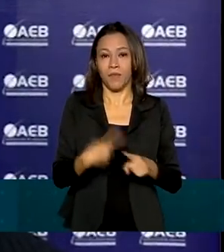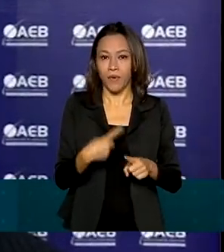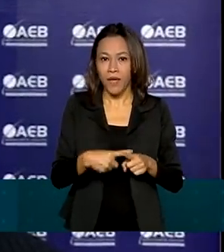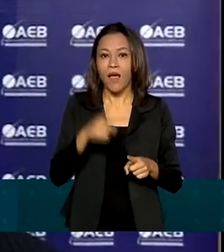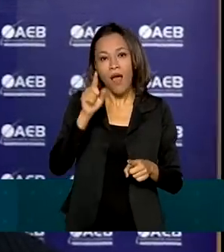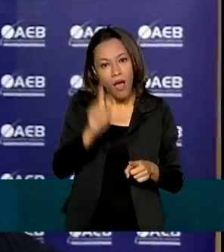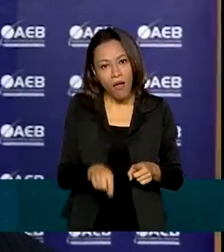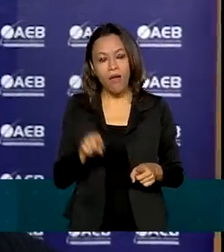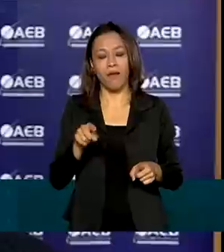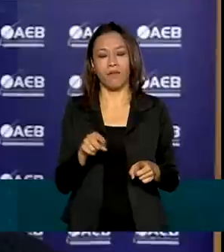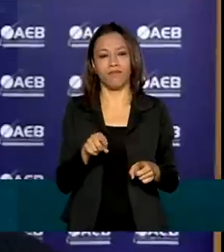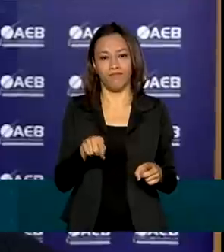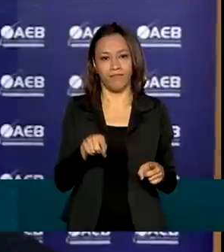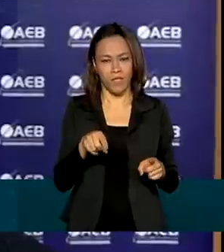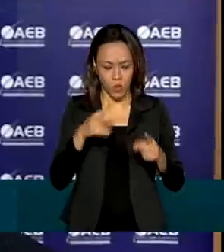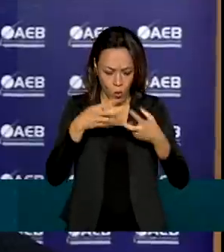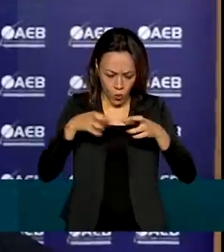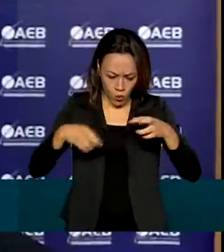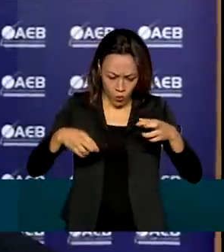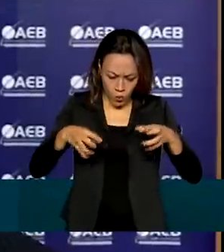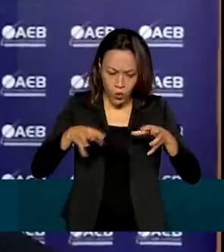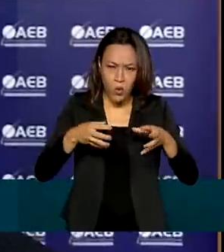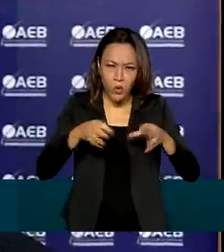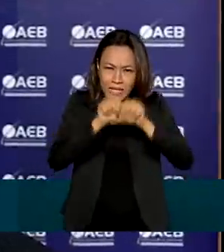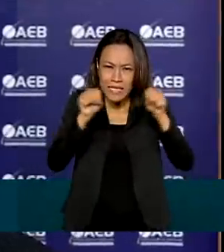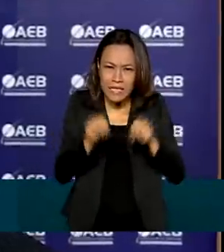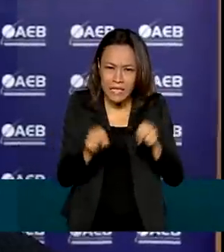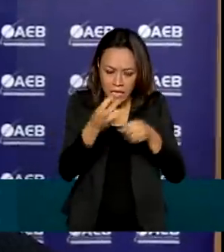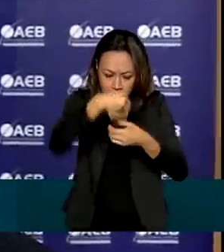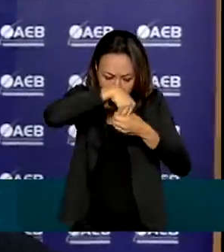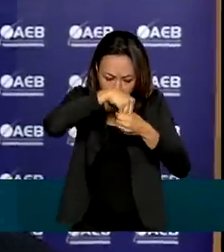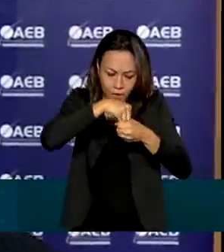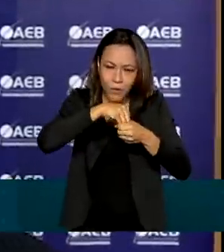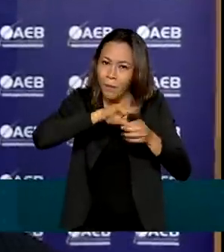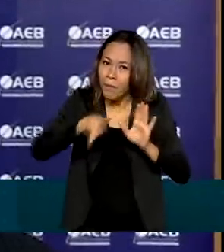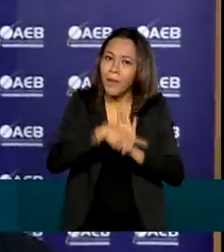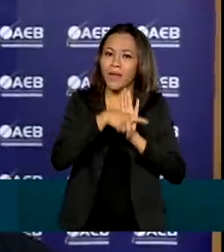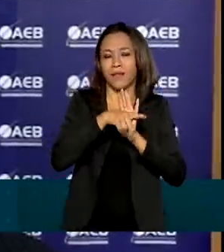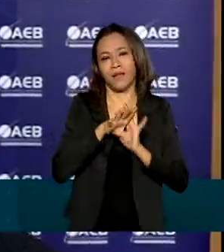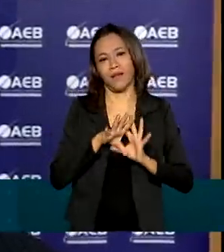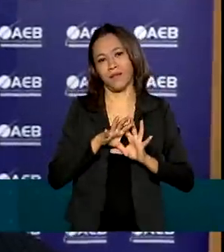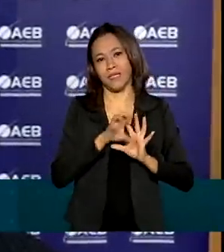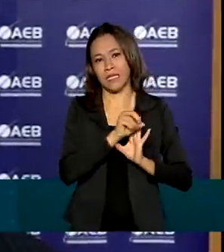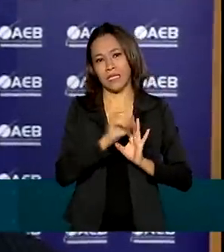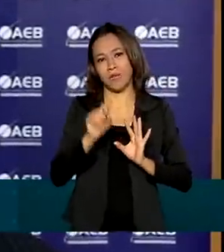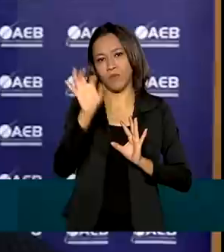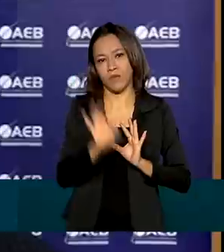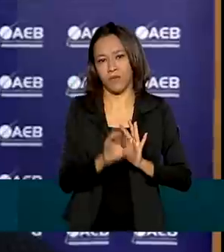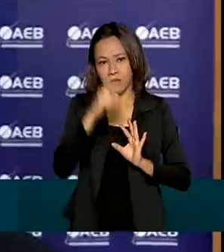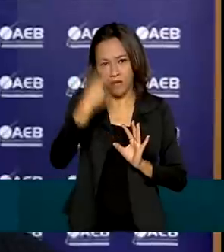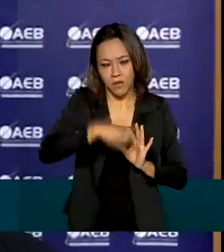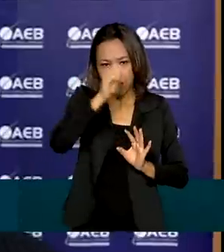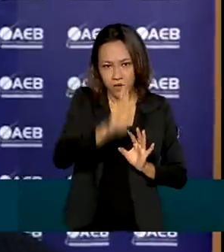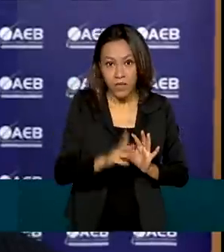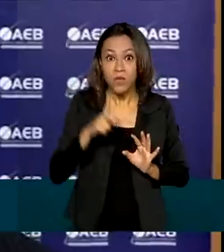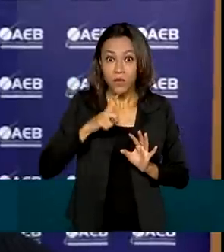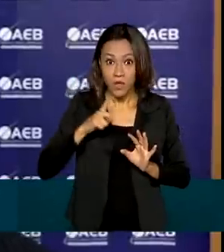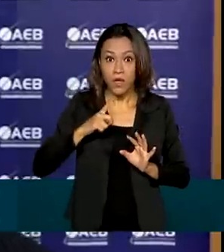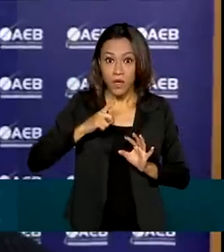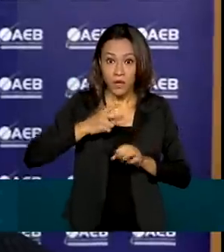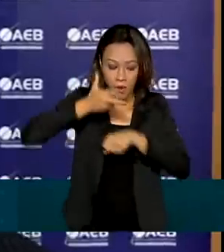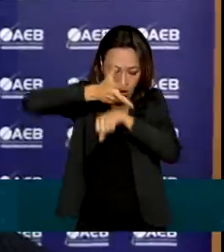concebido, a engenharia de sistemas dele é totalmente nacional e ele incorpora uma câmera